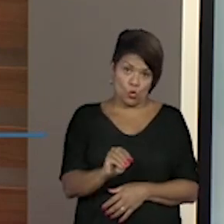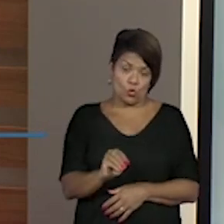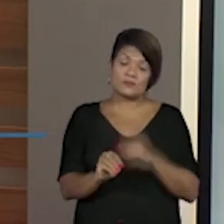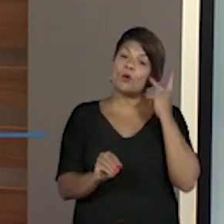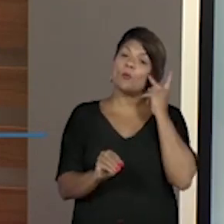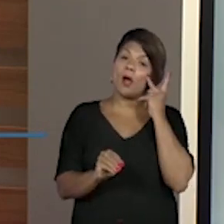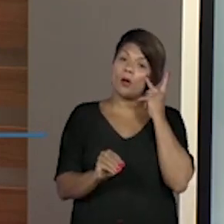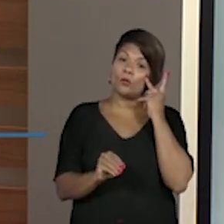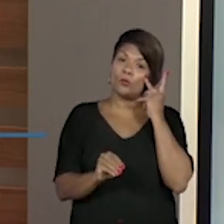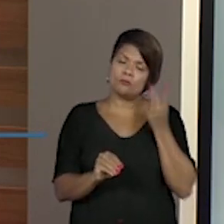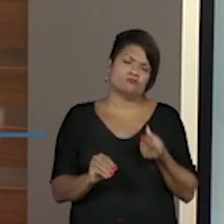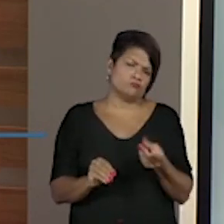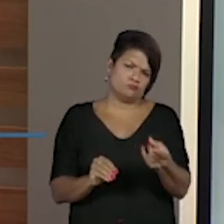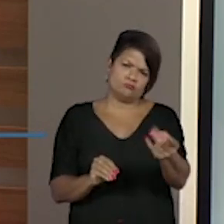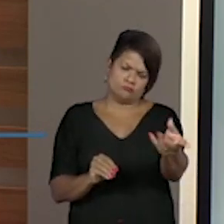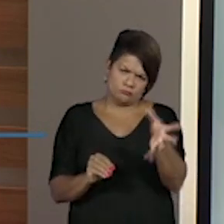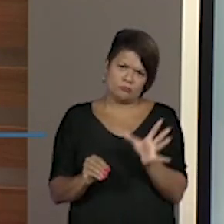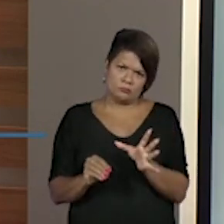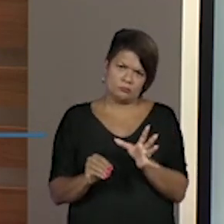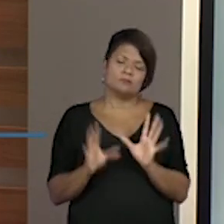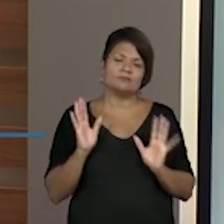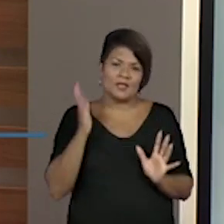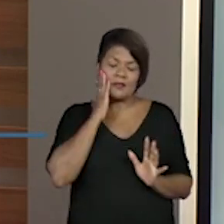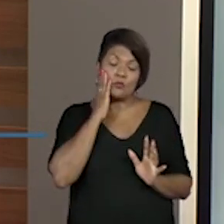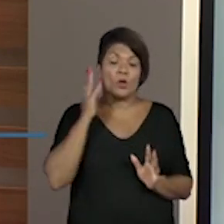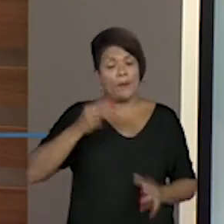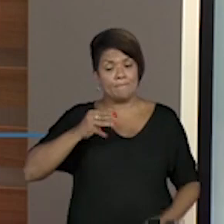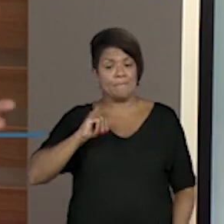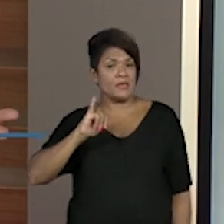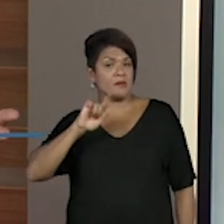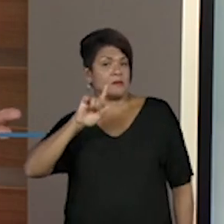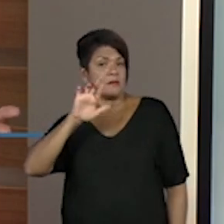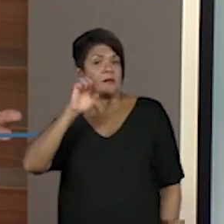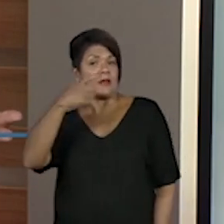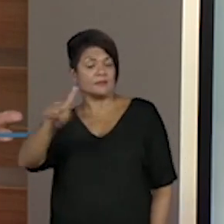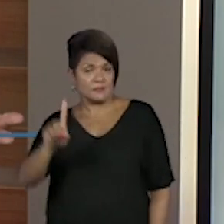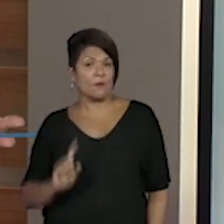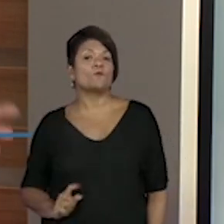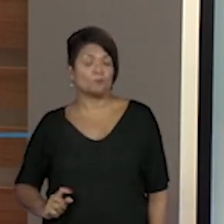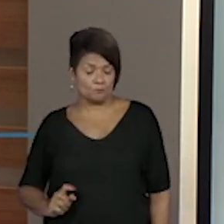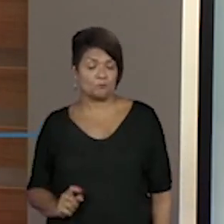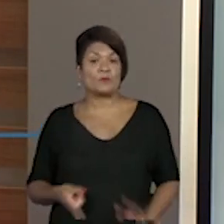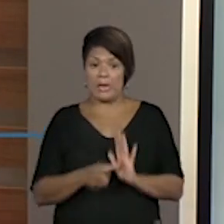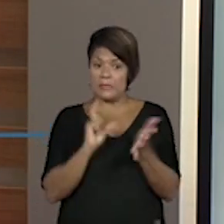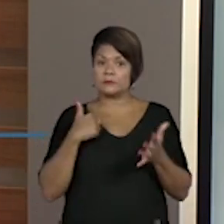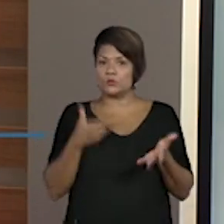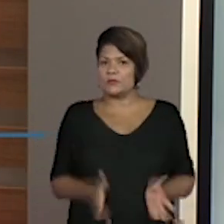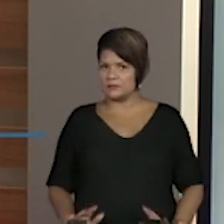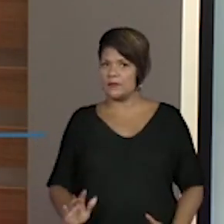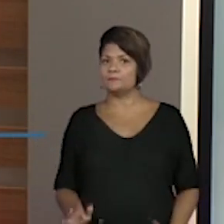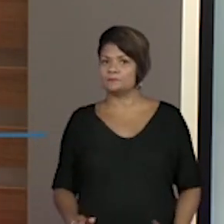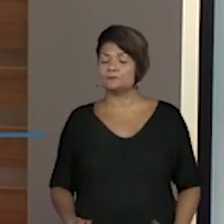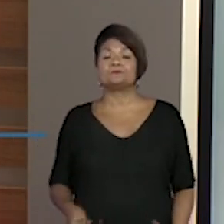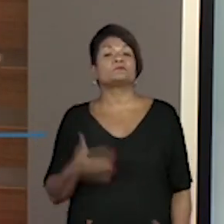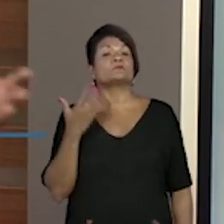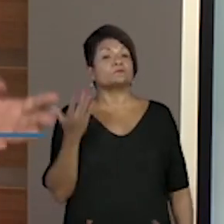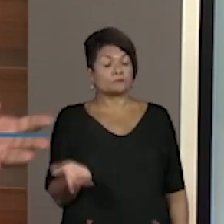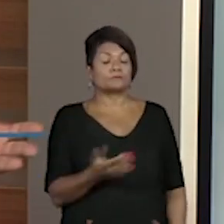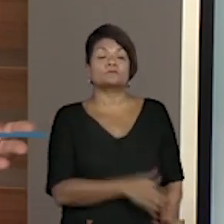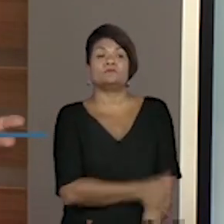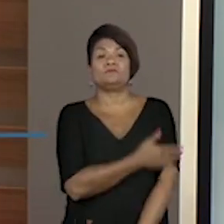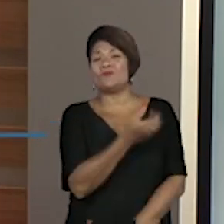anos, mas tivemos esse processo migratório aí antes do meu nascimento. Então, quer dizer, muitas